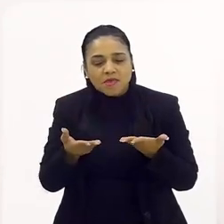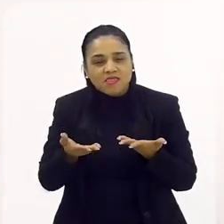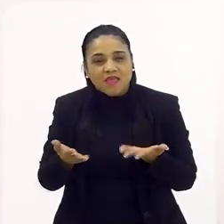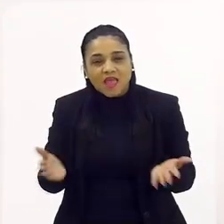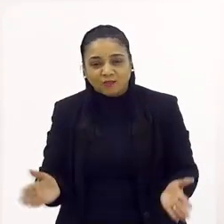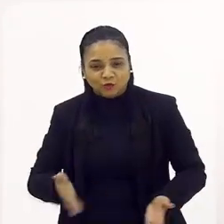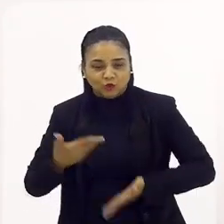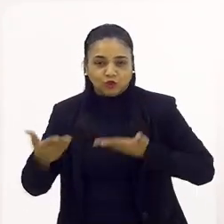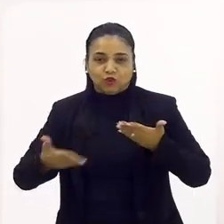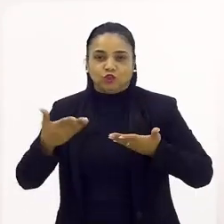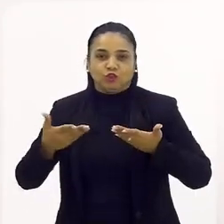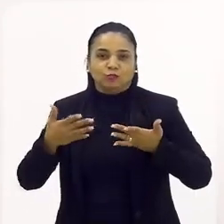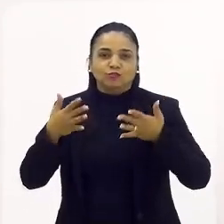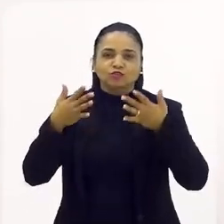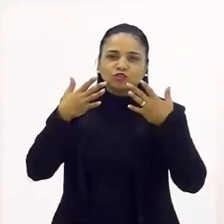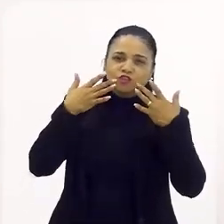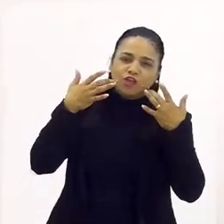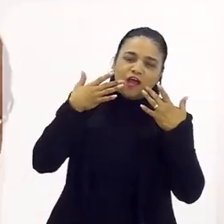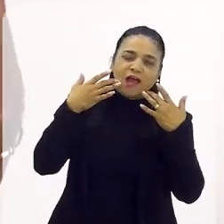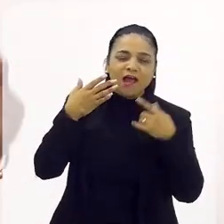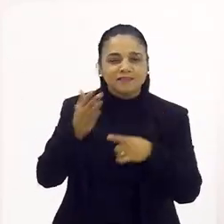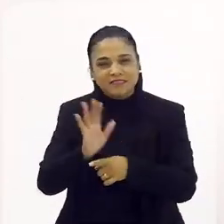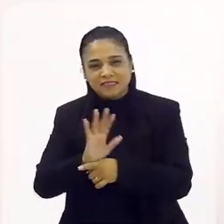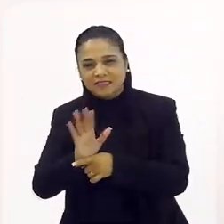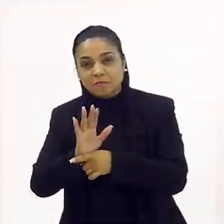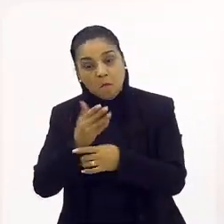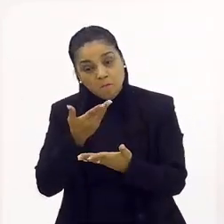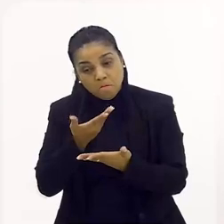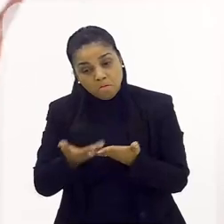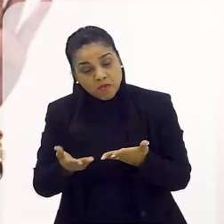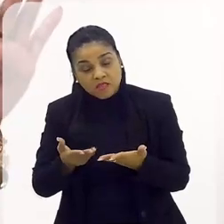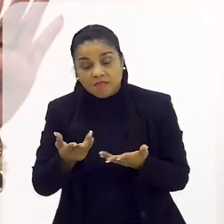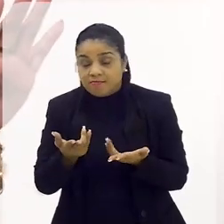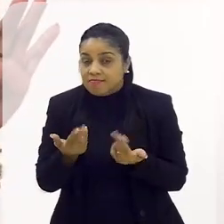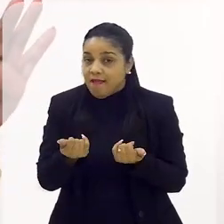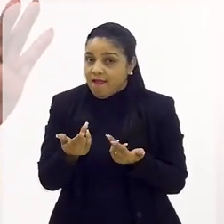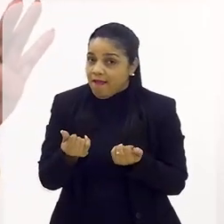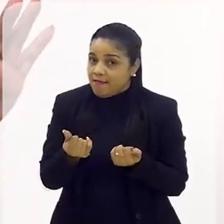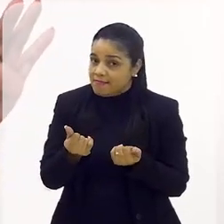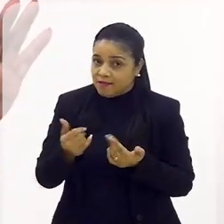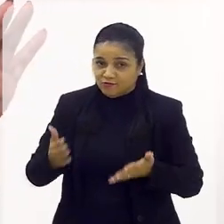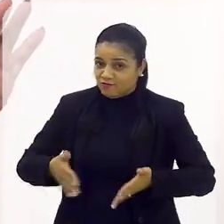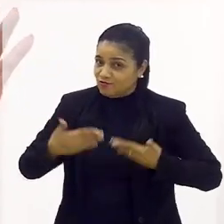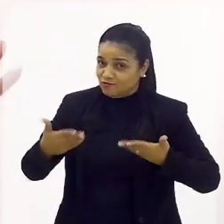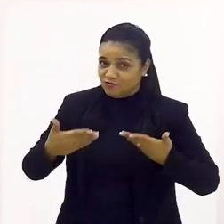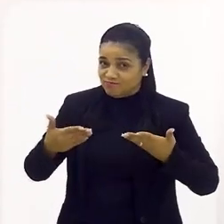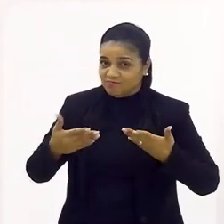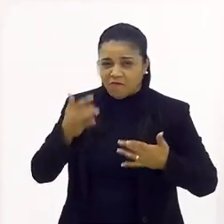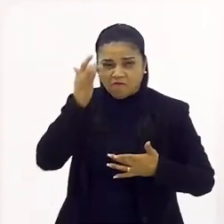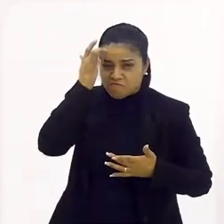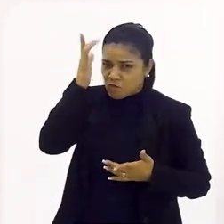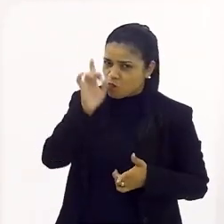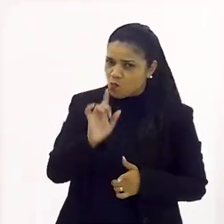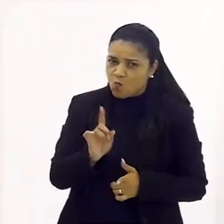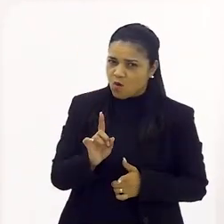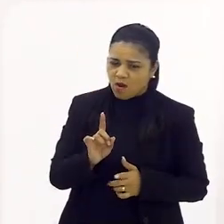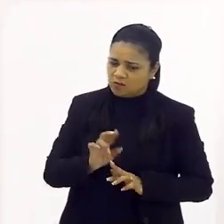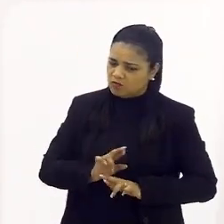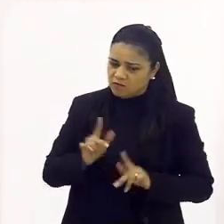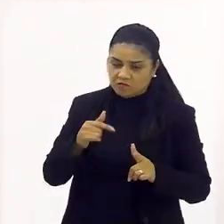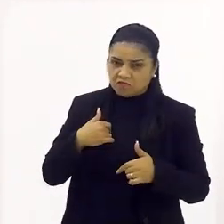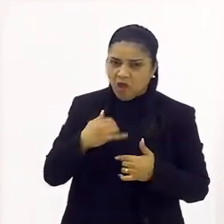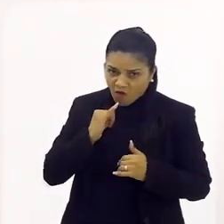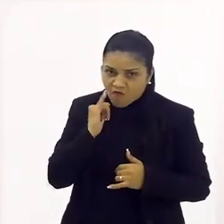perder esse estímulo nem com teatro, nem com cinema. Aliás, a gente não deve perder o estímulo com nada na vida, que fácil ela não é.